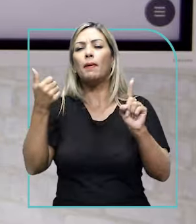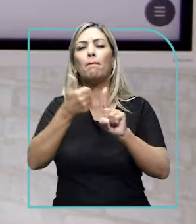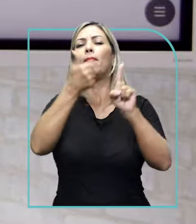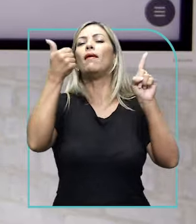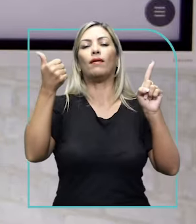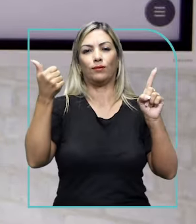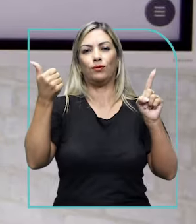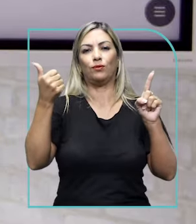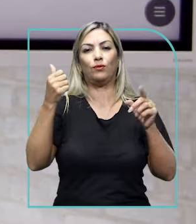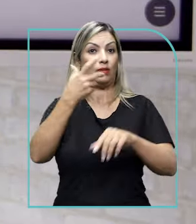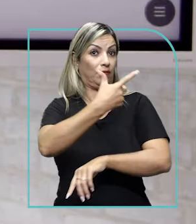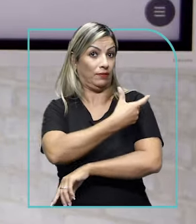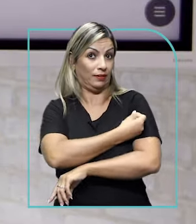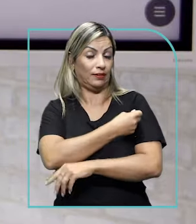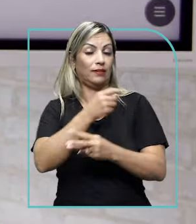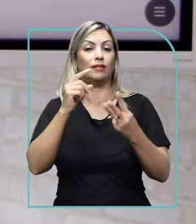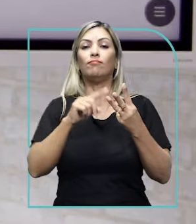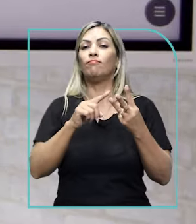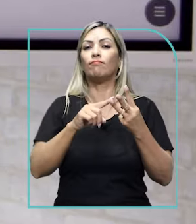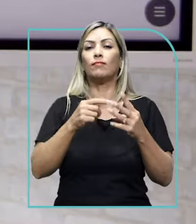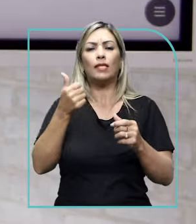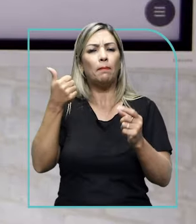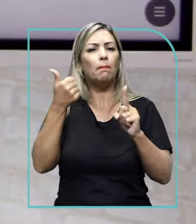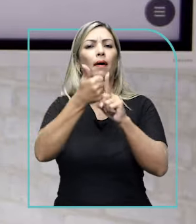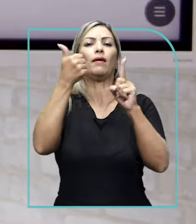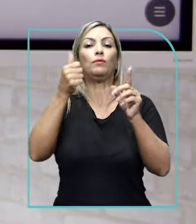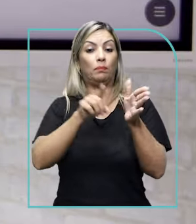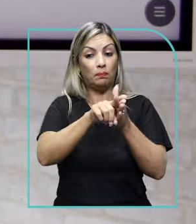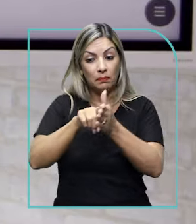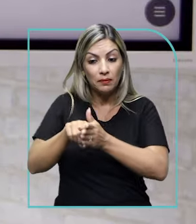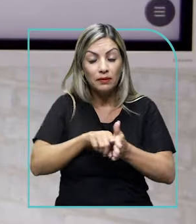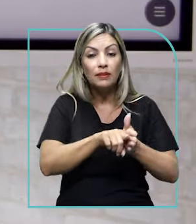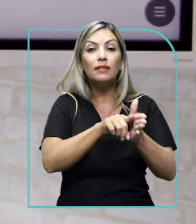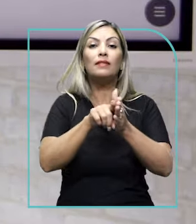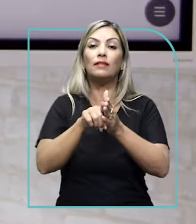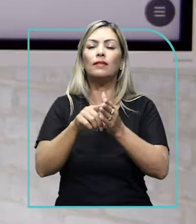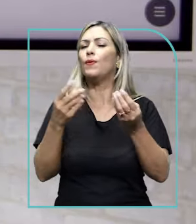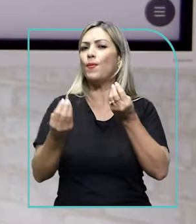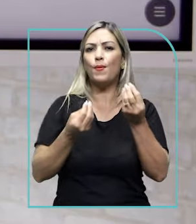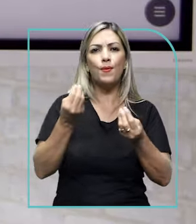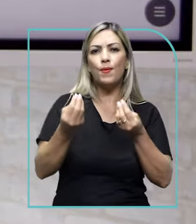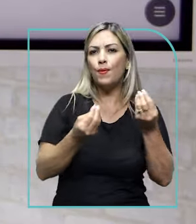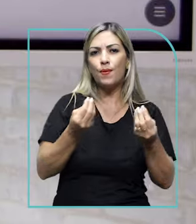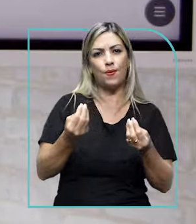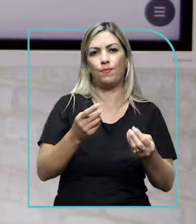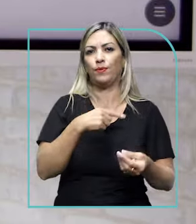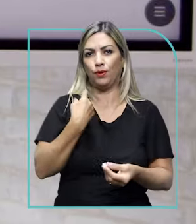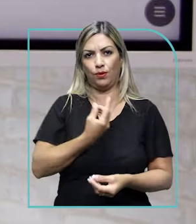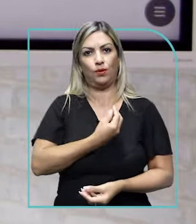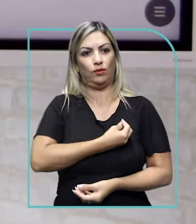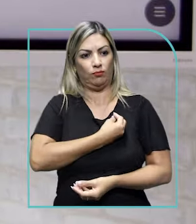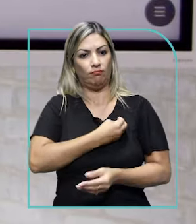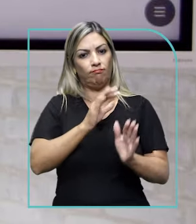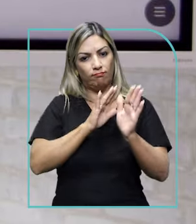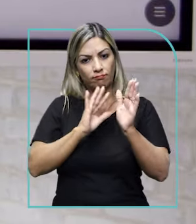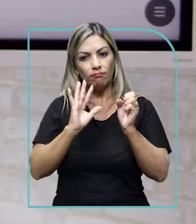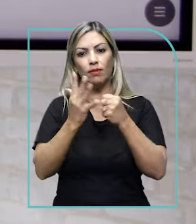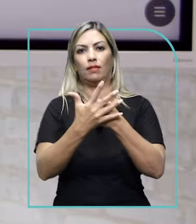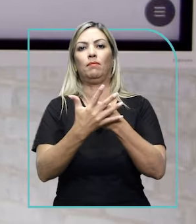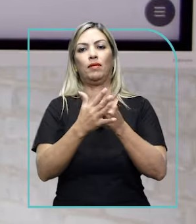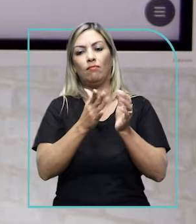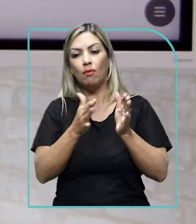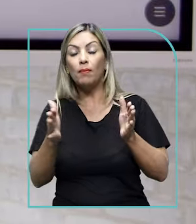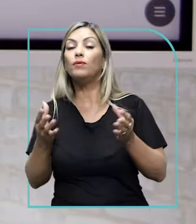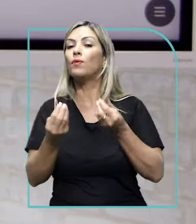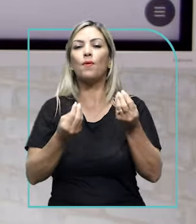impactos da vacina, quais foram os impactos das pesquisas, como que nós vivemos naquele momento e, sobretudo,